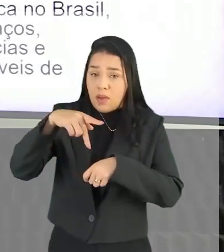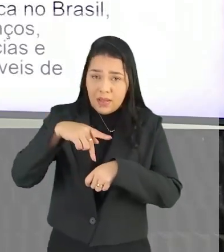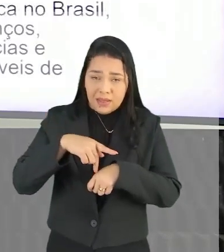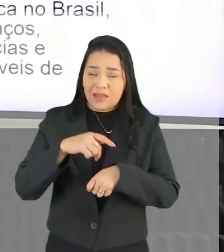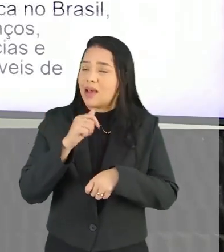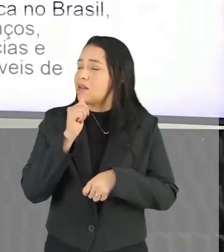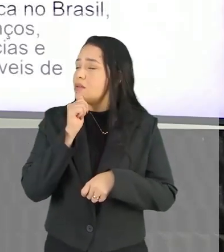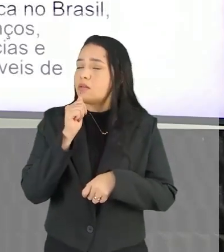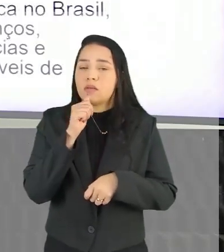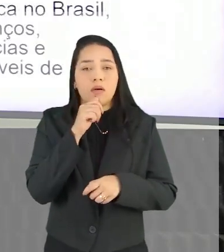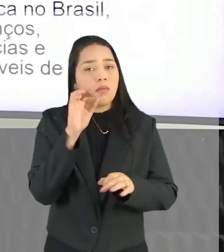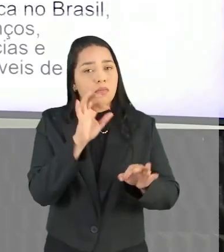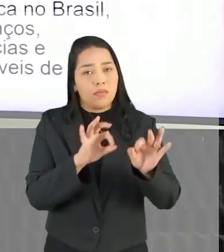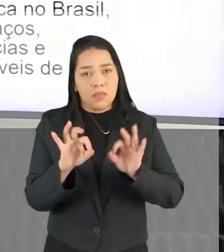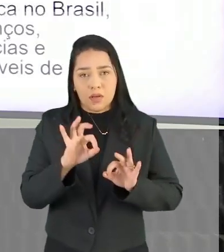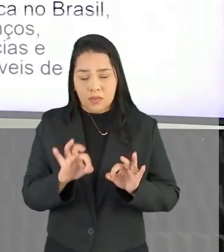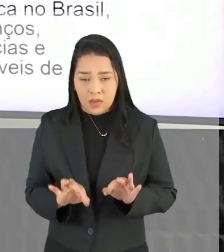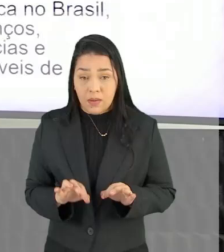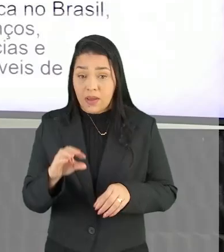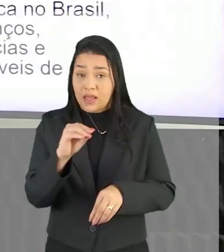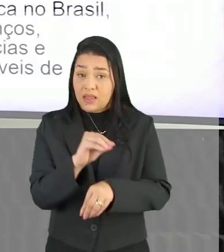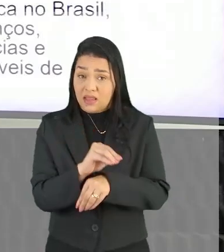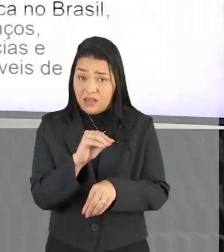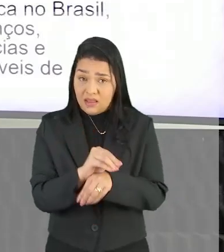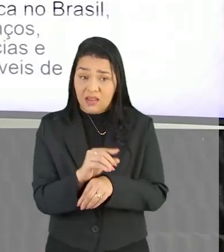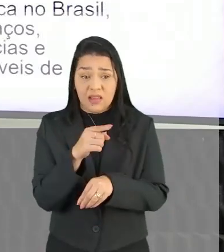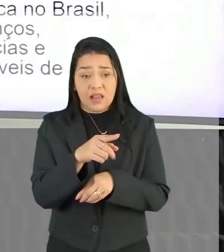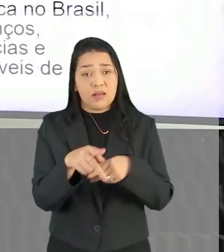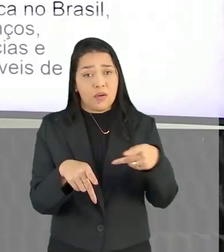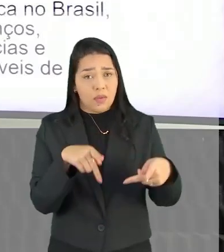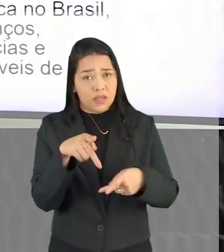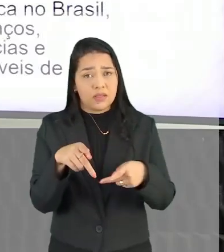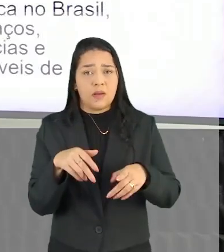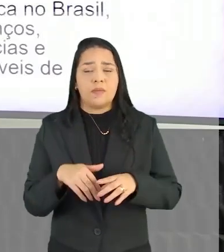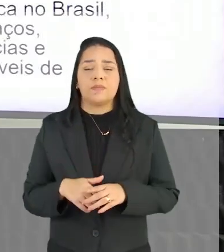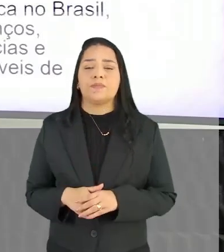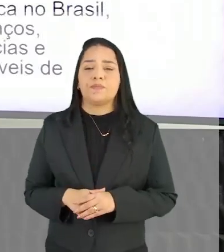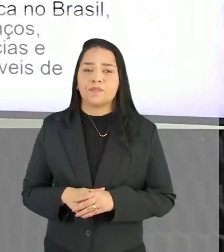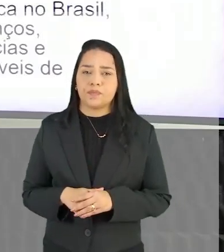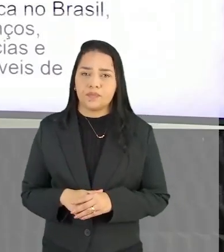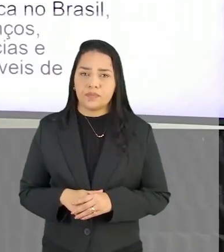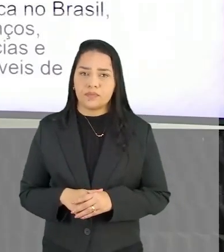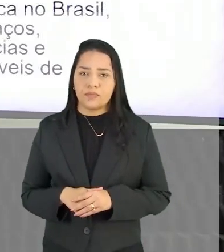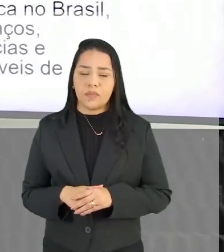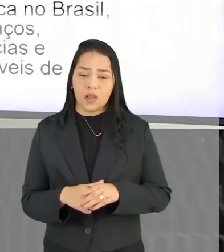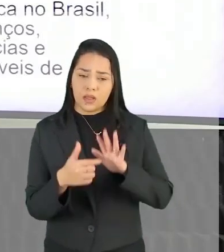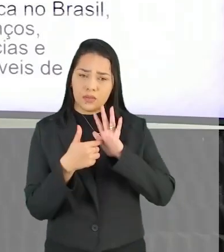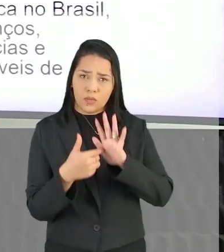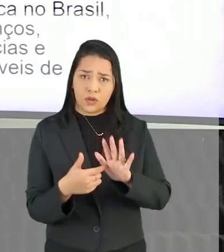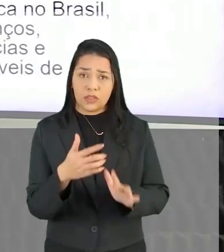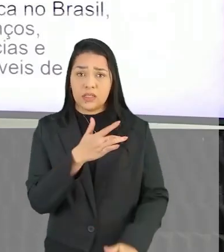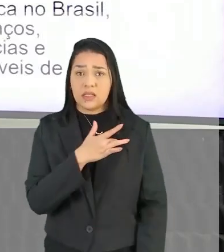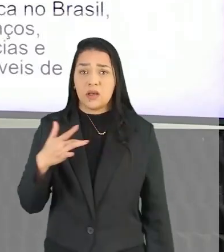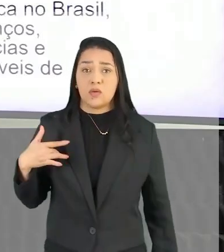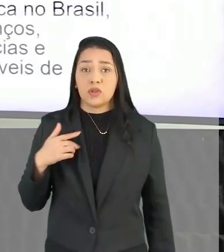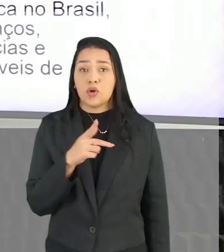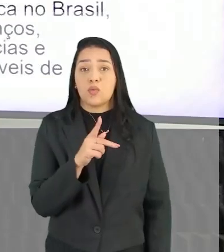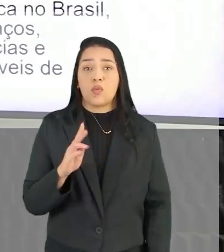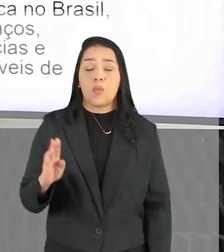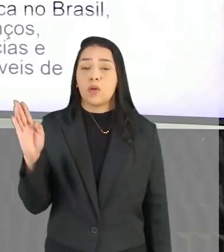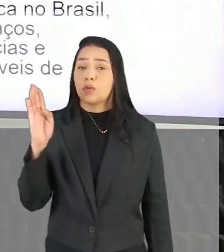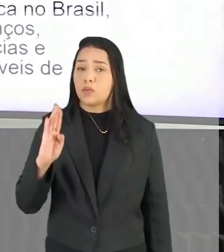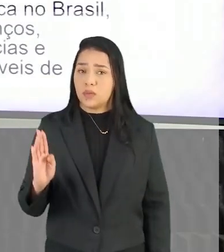está preparado Para atender As demandas Dessa população Este é retrato Da saúde pública No Brasil